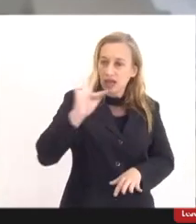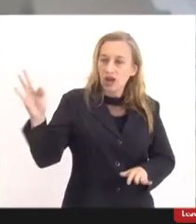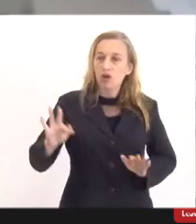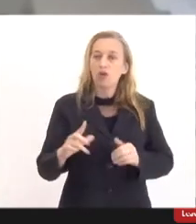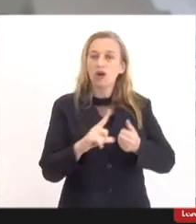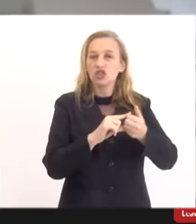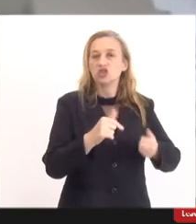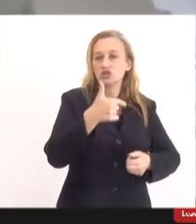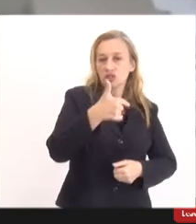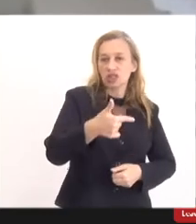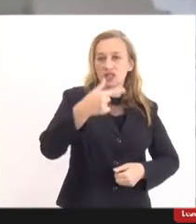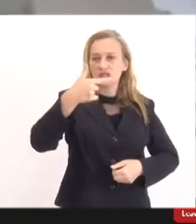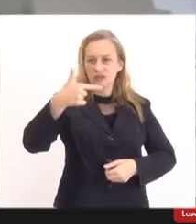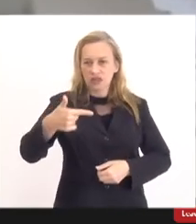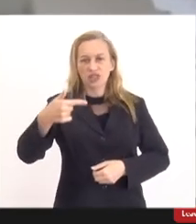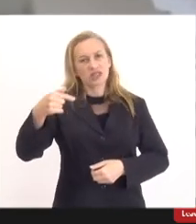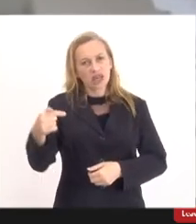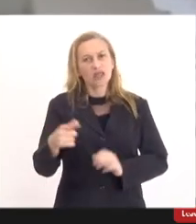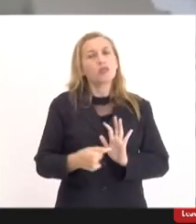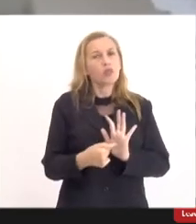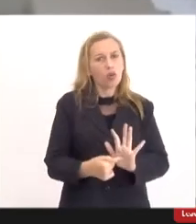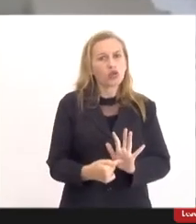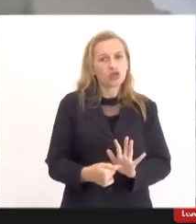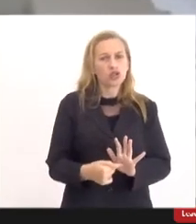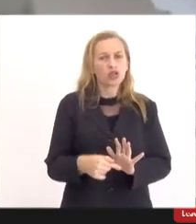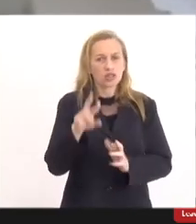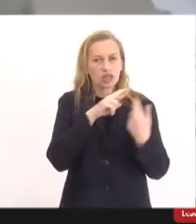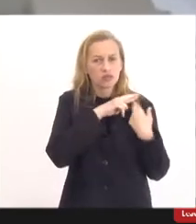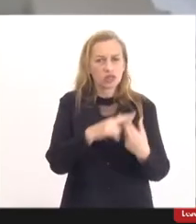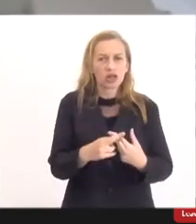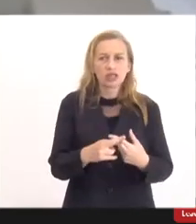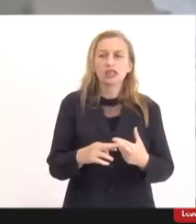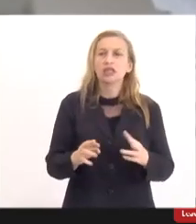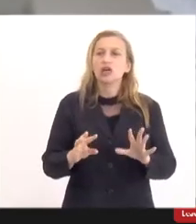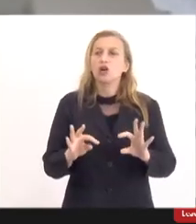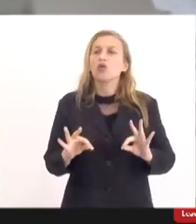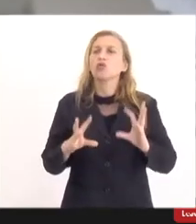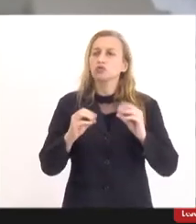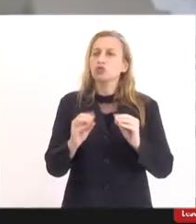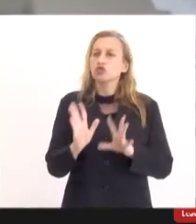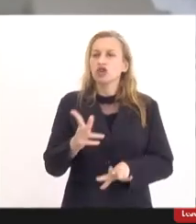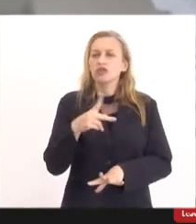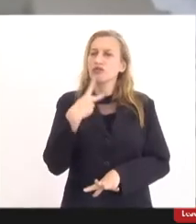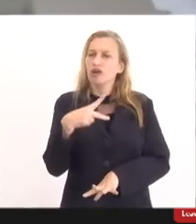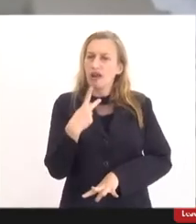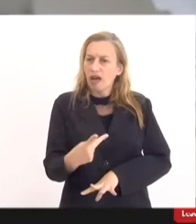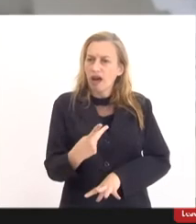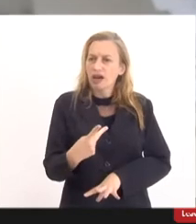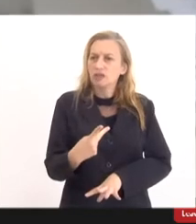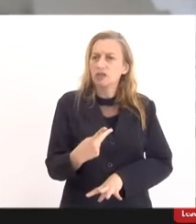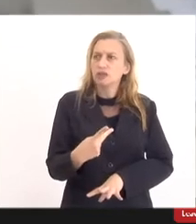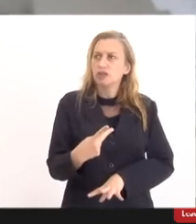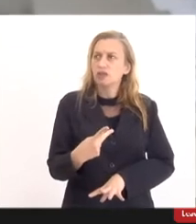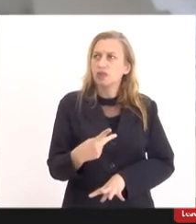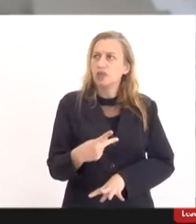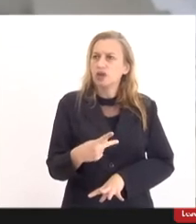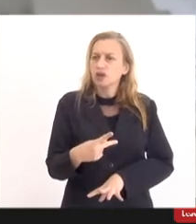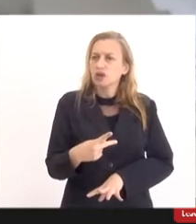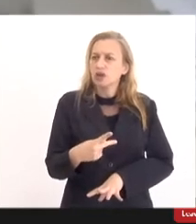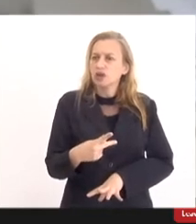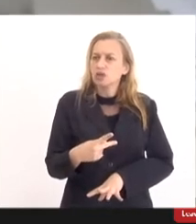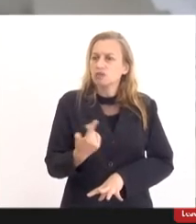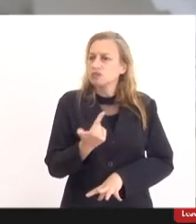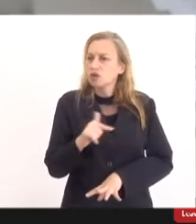responsabilidade, né? Então, diante disso, e considerando que não há consciência